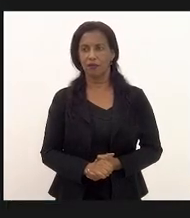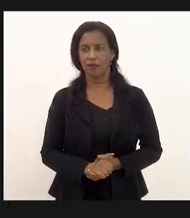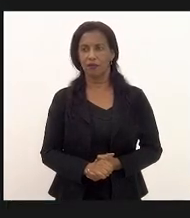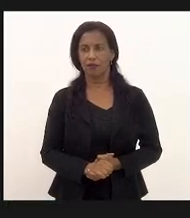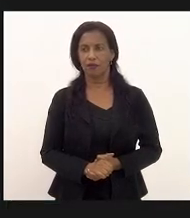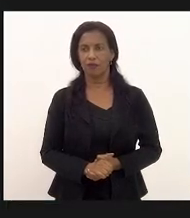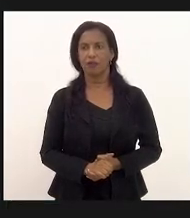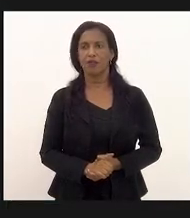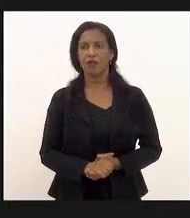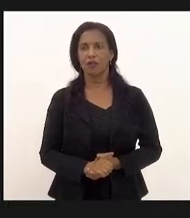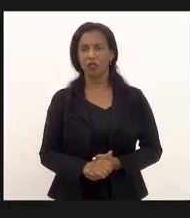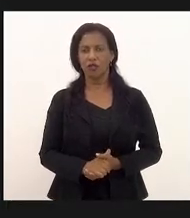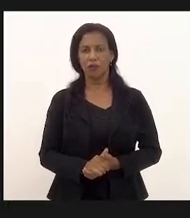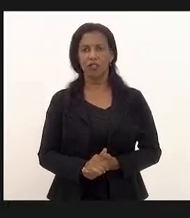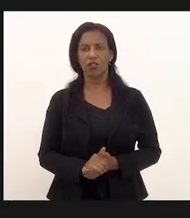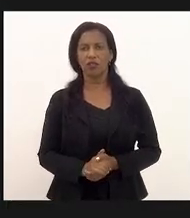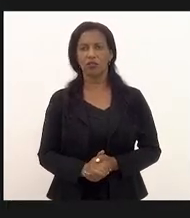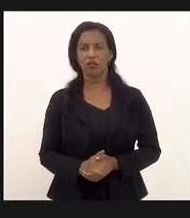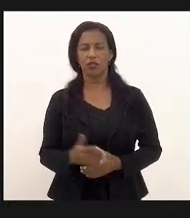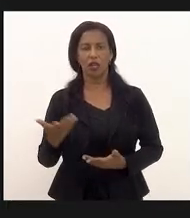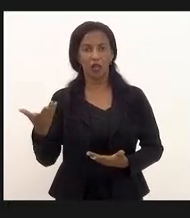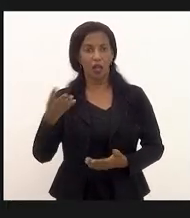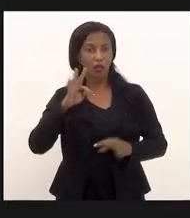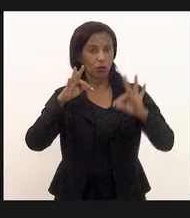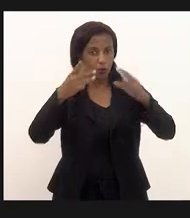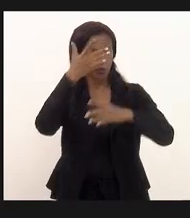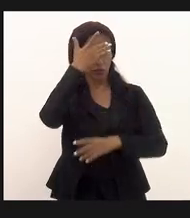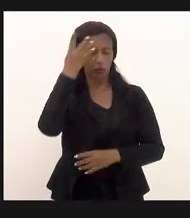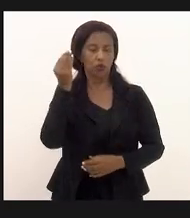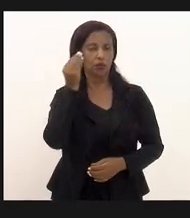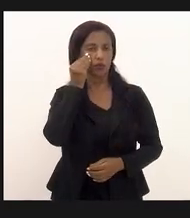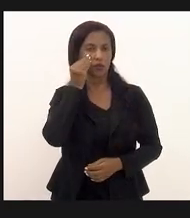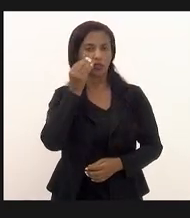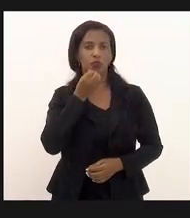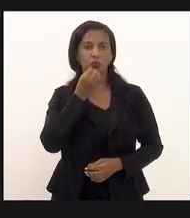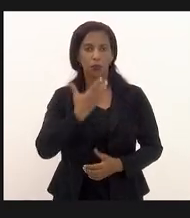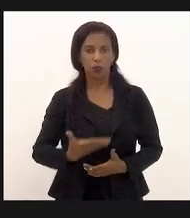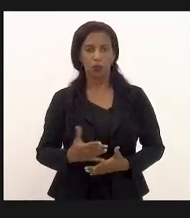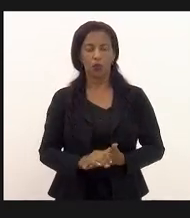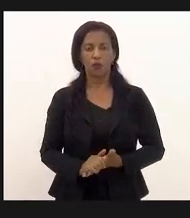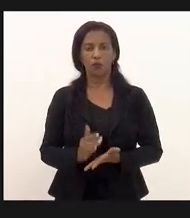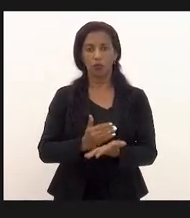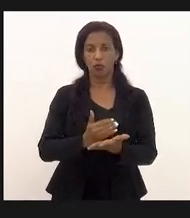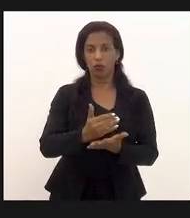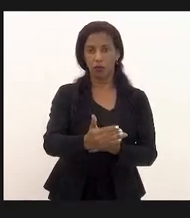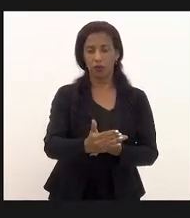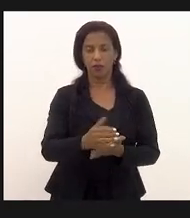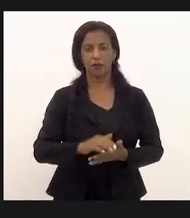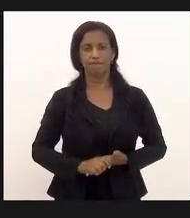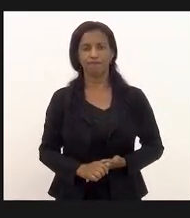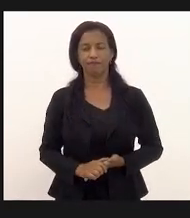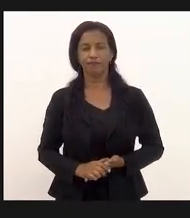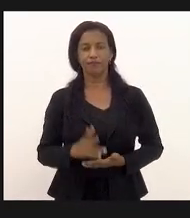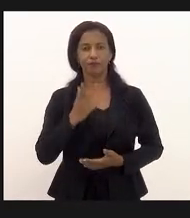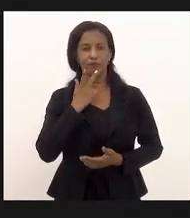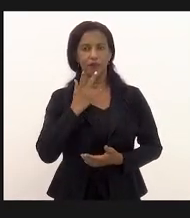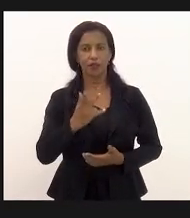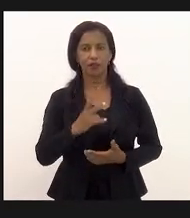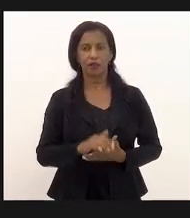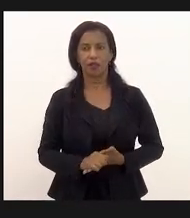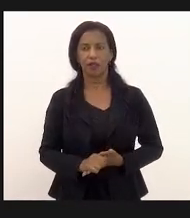Rocha obrigado a todos que ainda assistem bom vou começar citando a gente está falando da